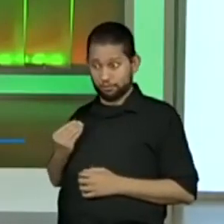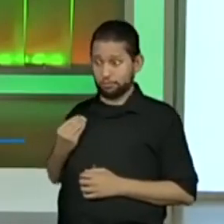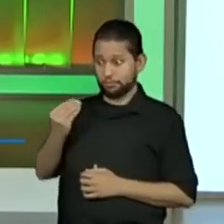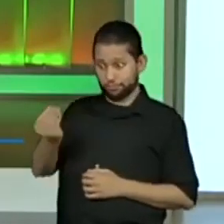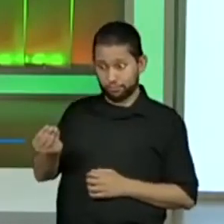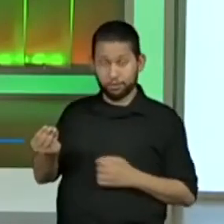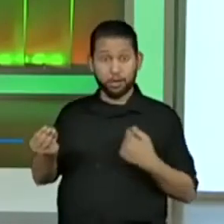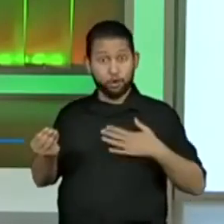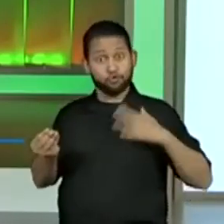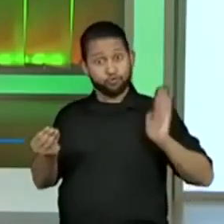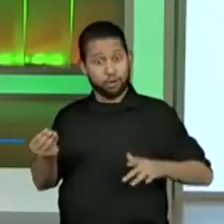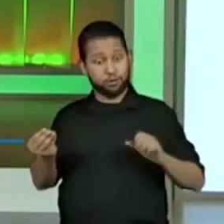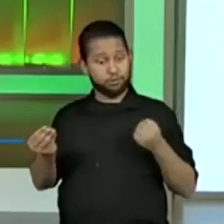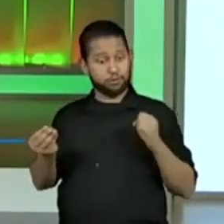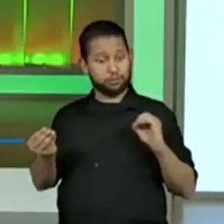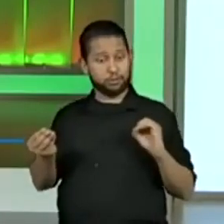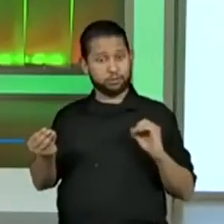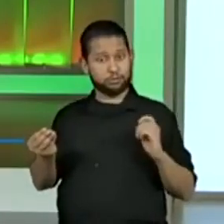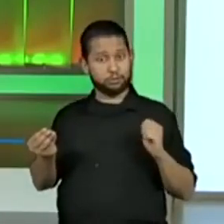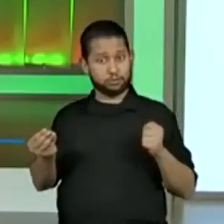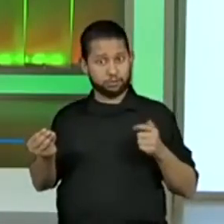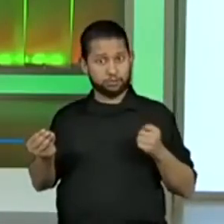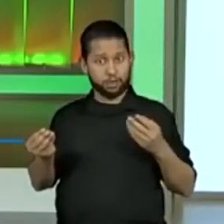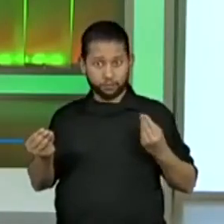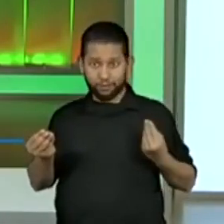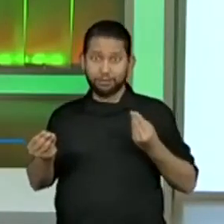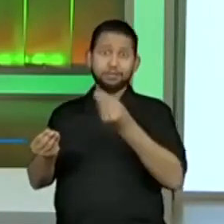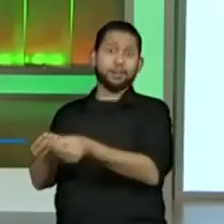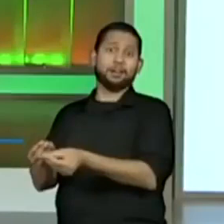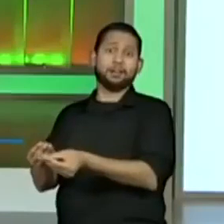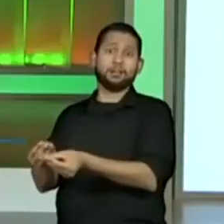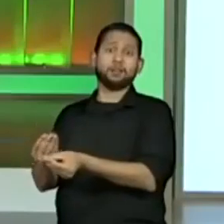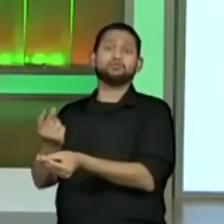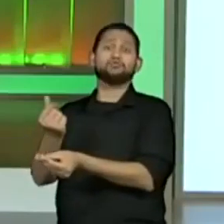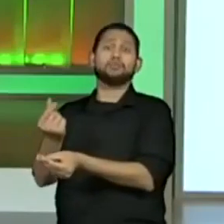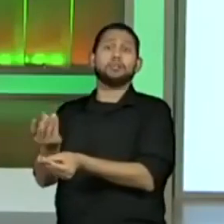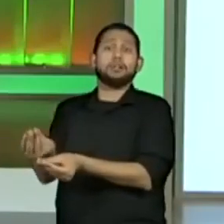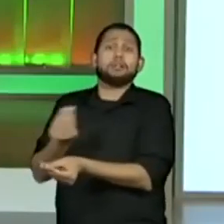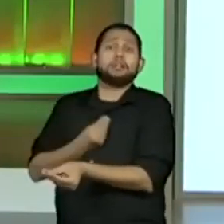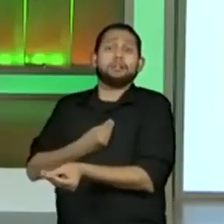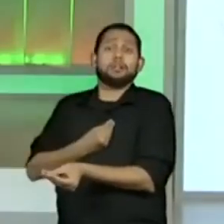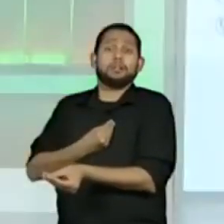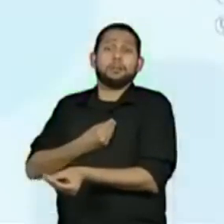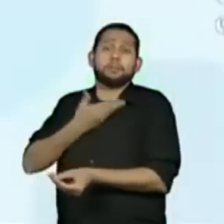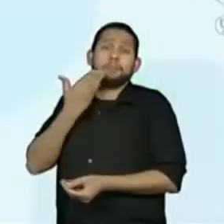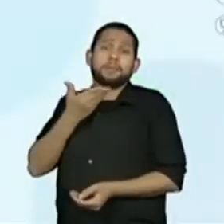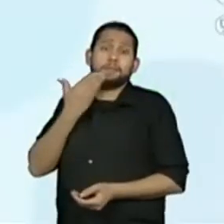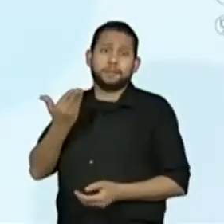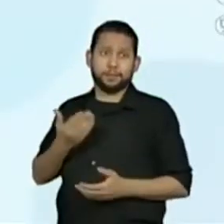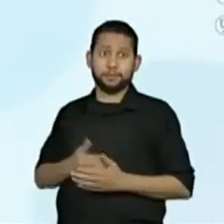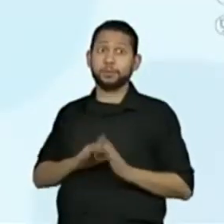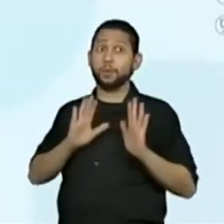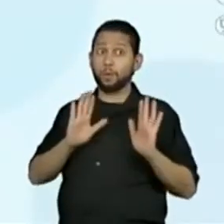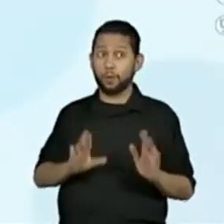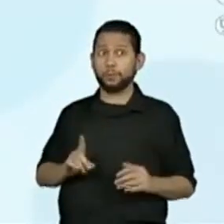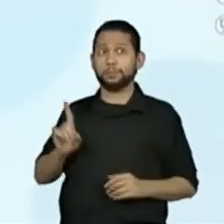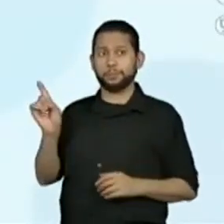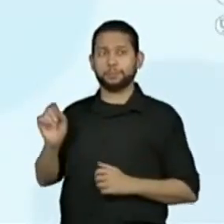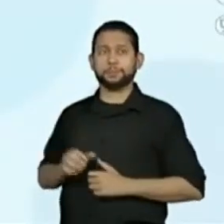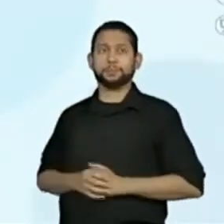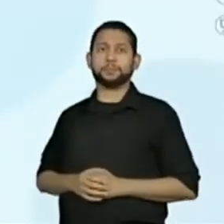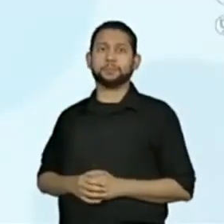$ 0,80? Acho que é uma boa. R$ 0 então, é uma possibilidade. Vou anotar aqui.